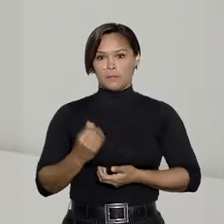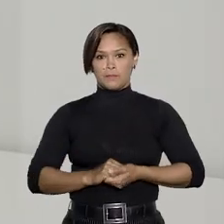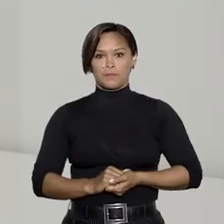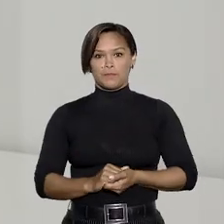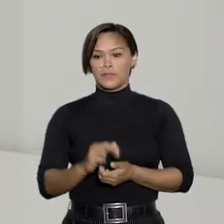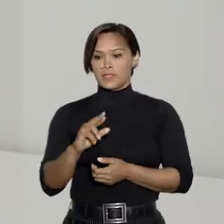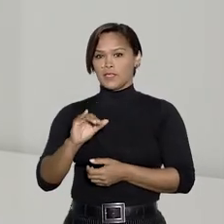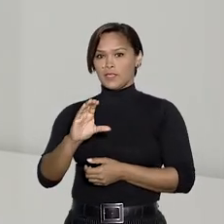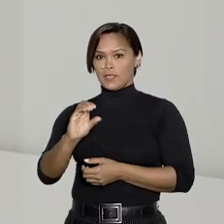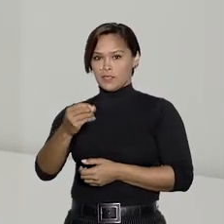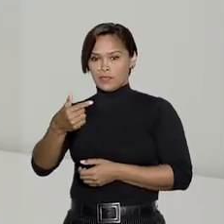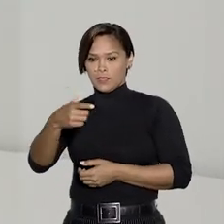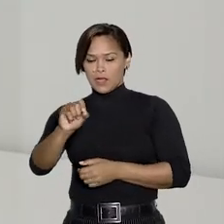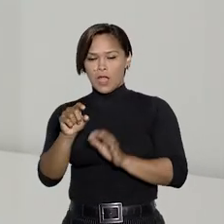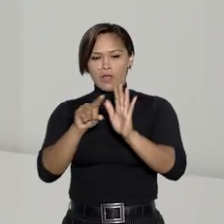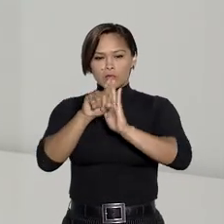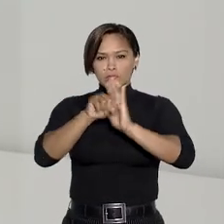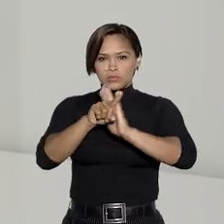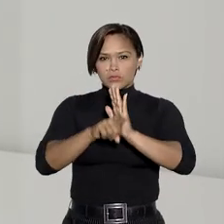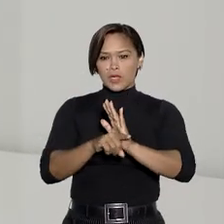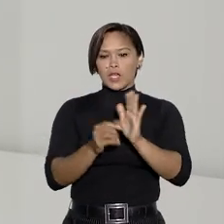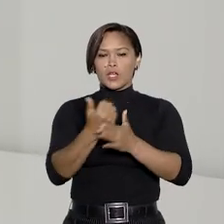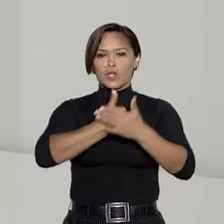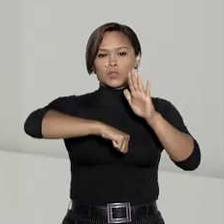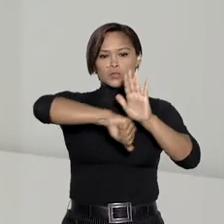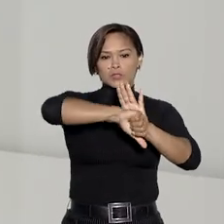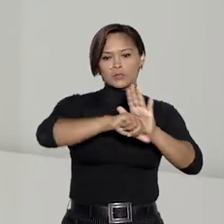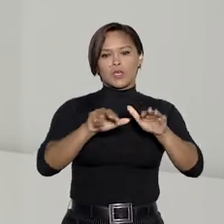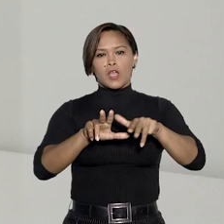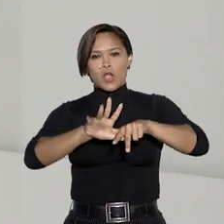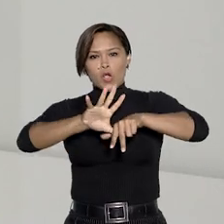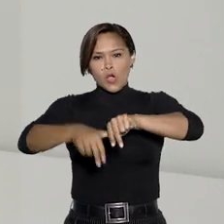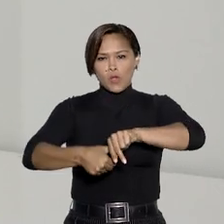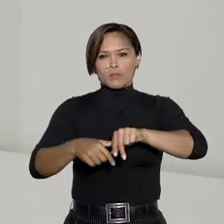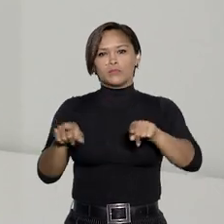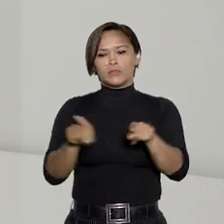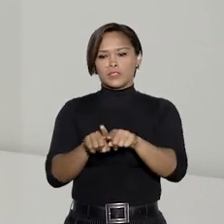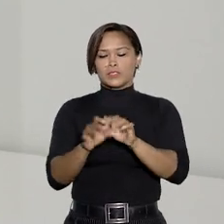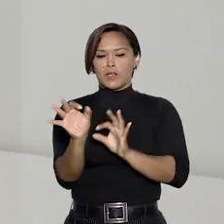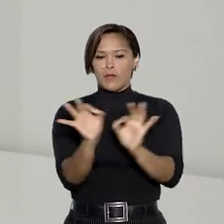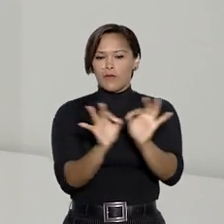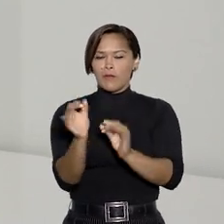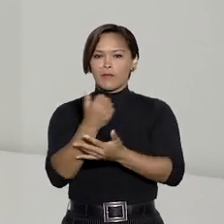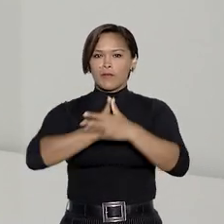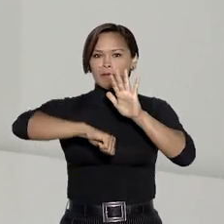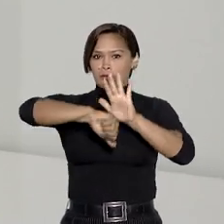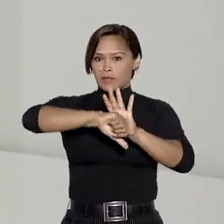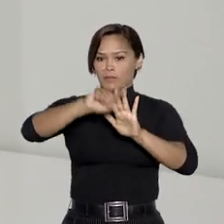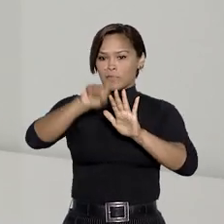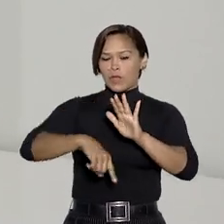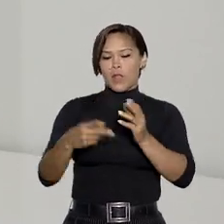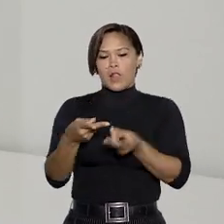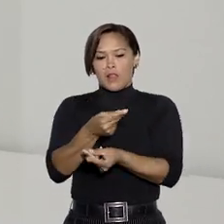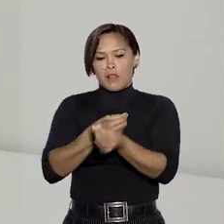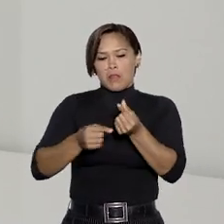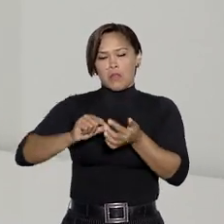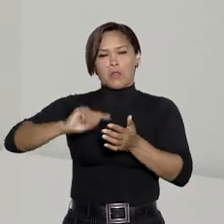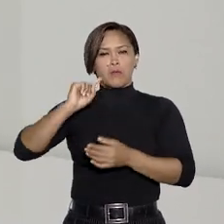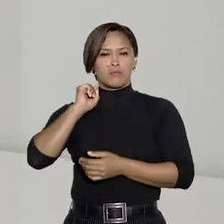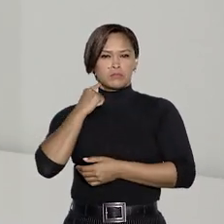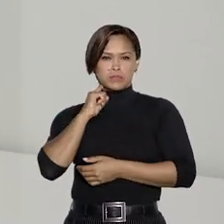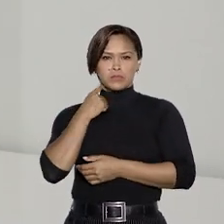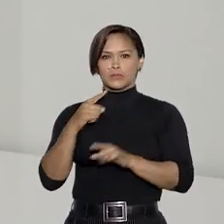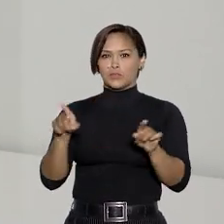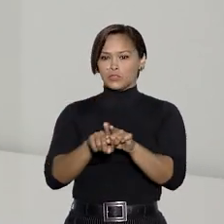Ricardo Coutinho é investigado pelos crimes de fraude, alicitação, corrupção, organização criminosa e lavagem de